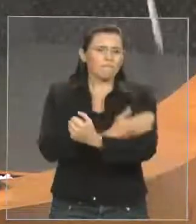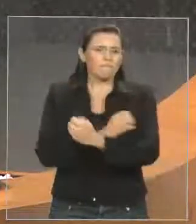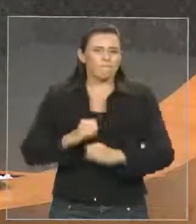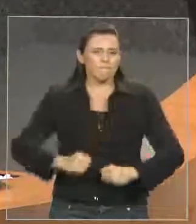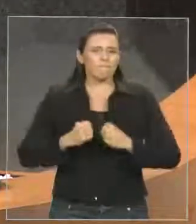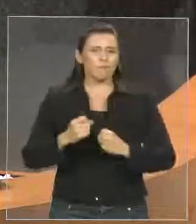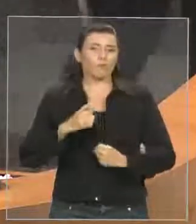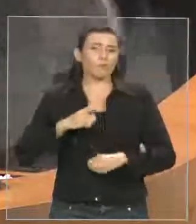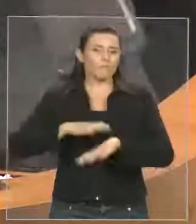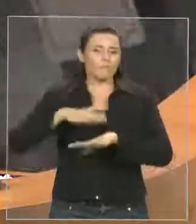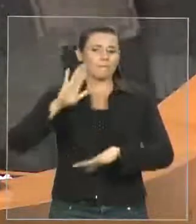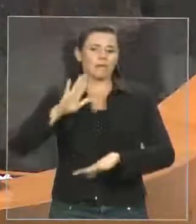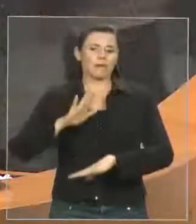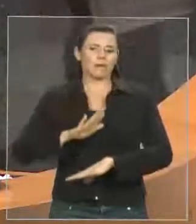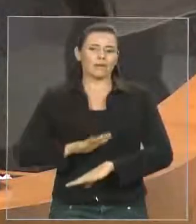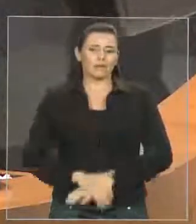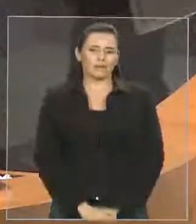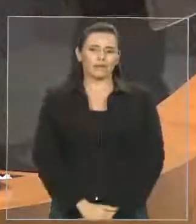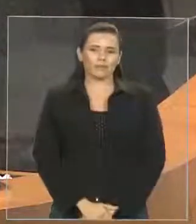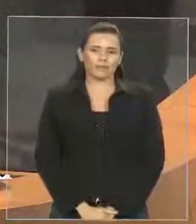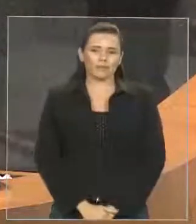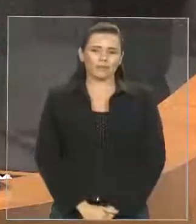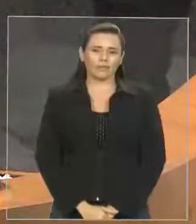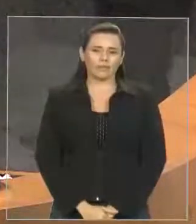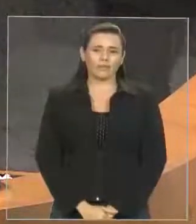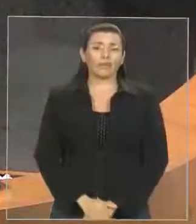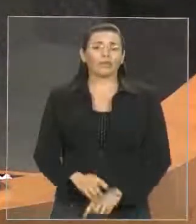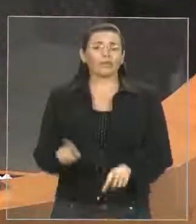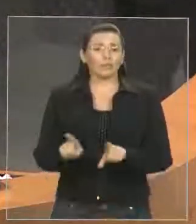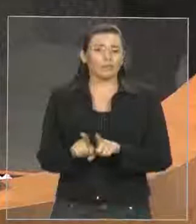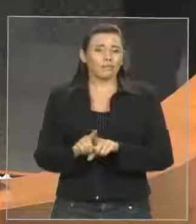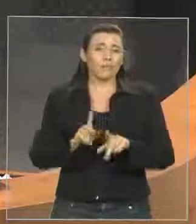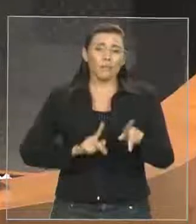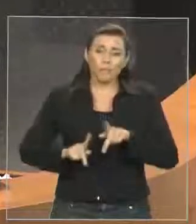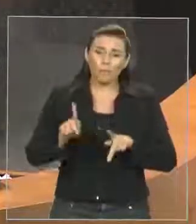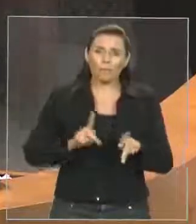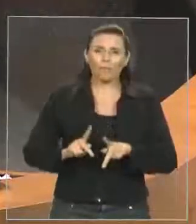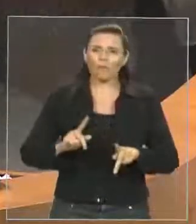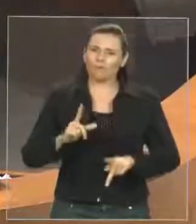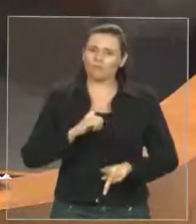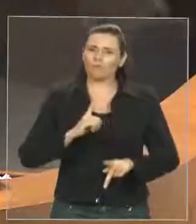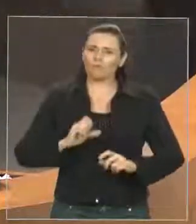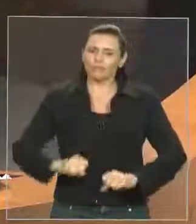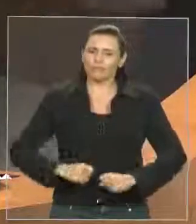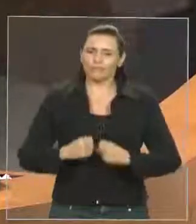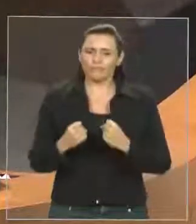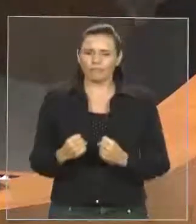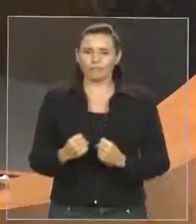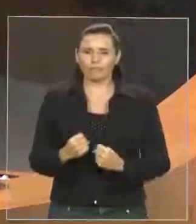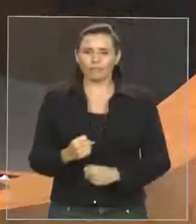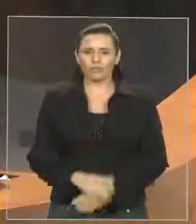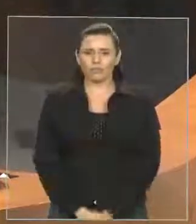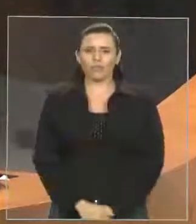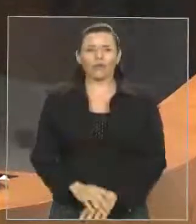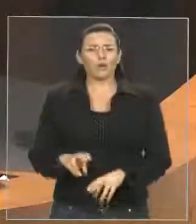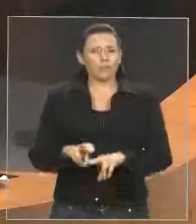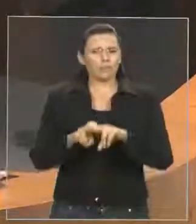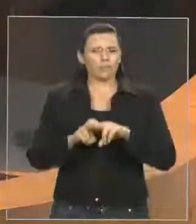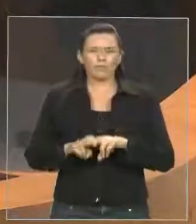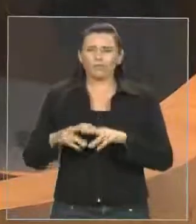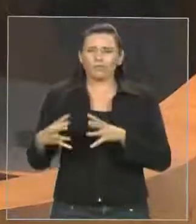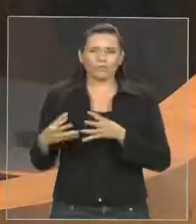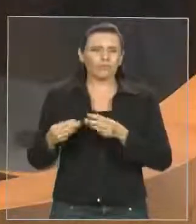fonte da soberania é do povo. Compete a toda multidão ou alguém em seu nome a ordenar o bem comum.